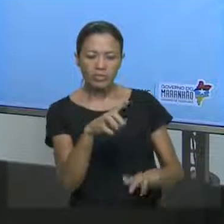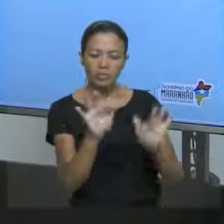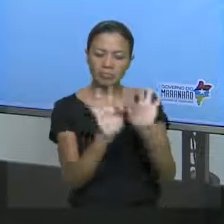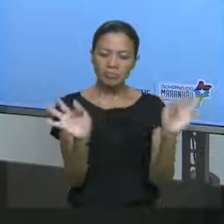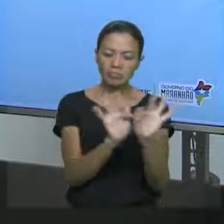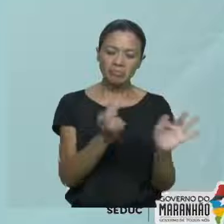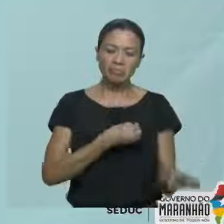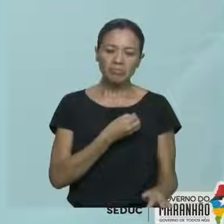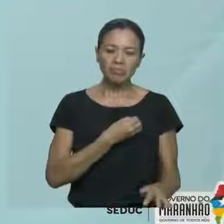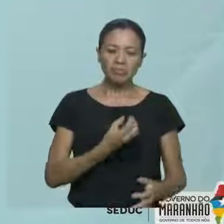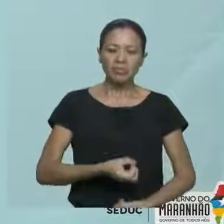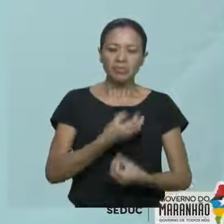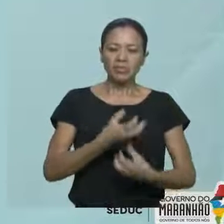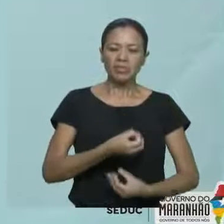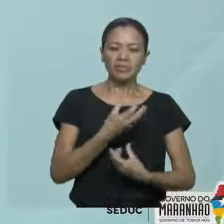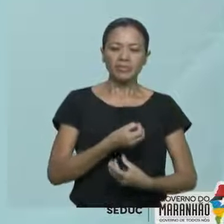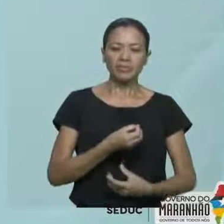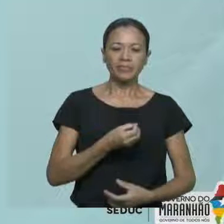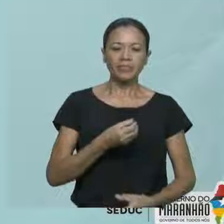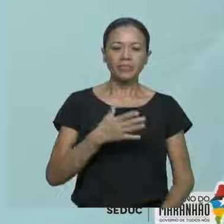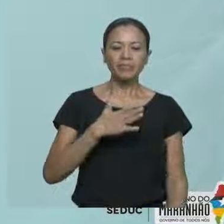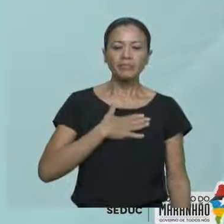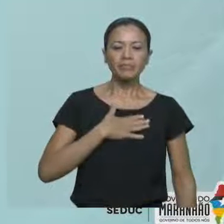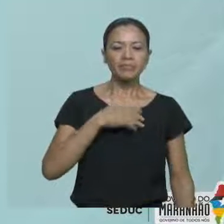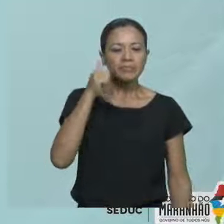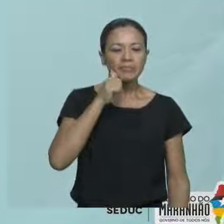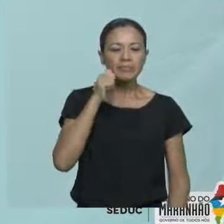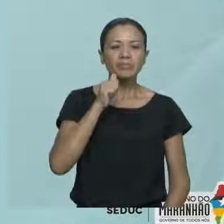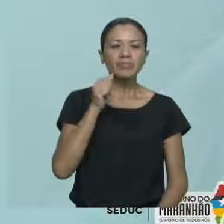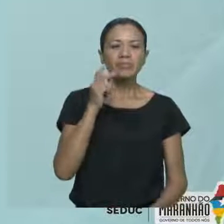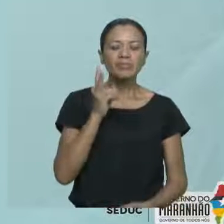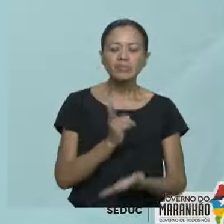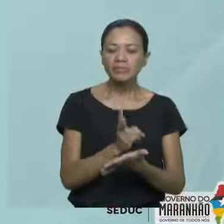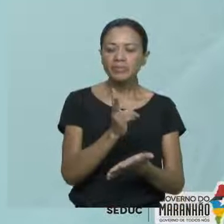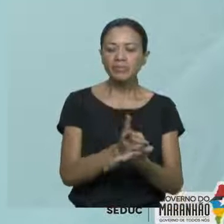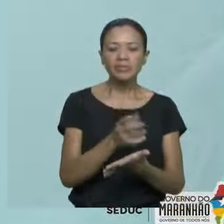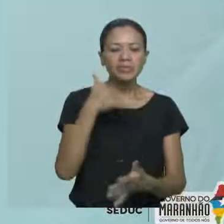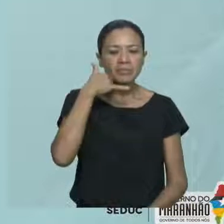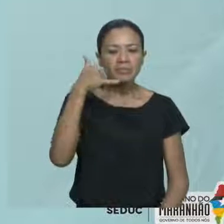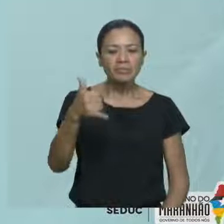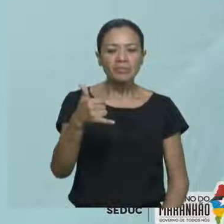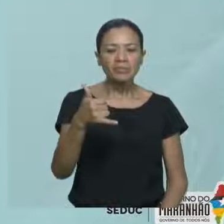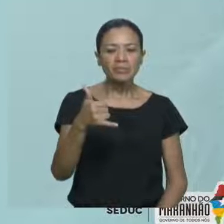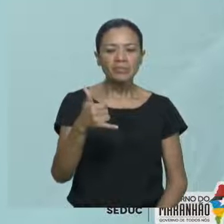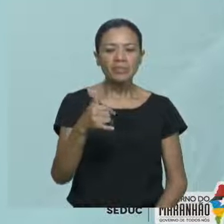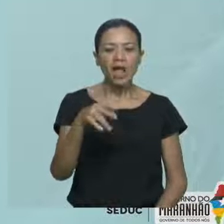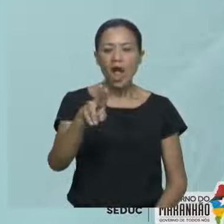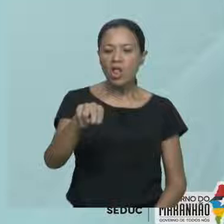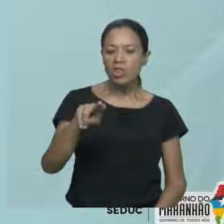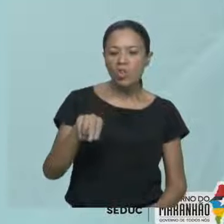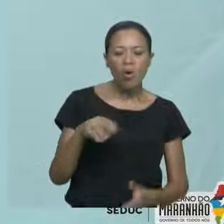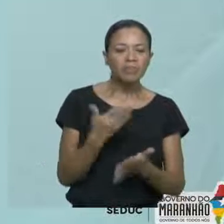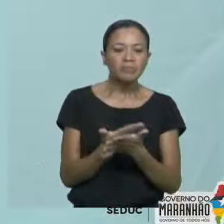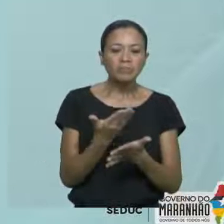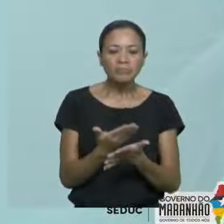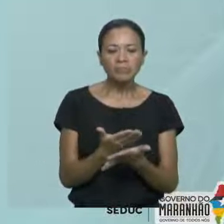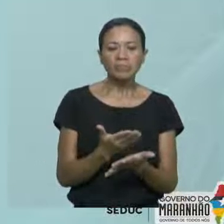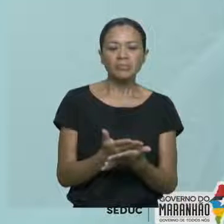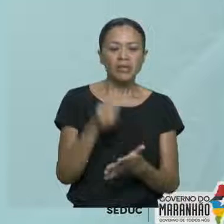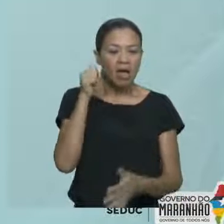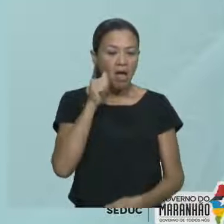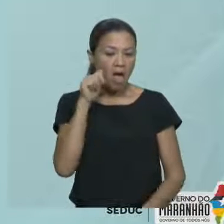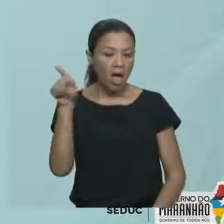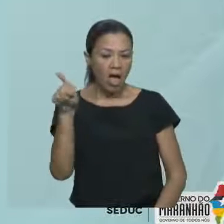My sister always on the phone. I never see her city. She doesn't do her homework, which is why her grades are